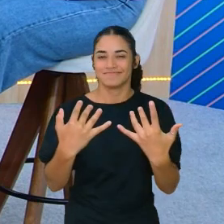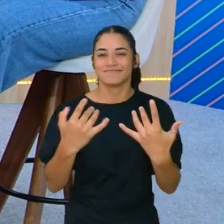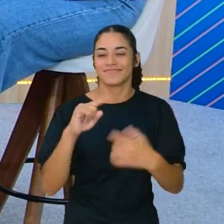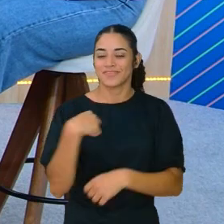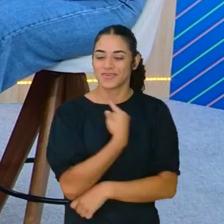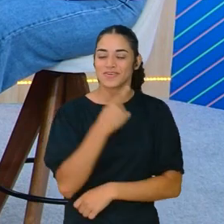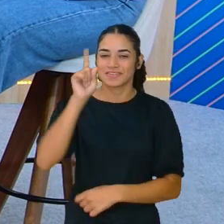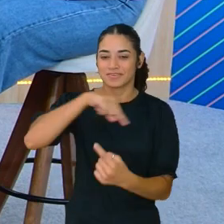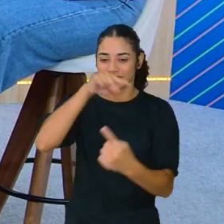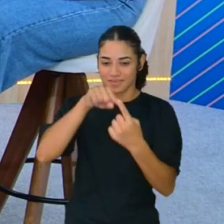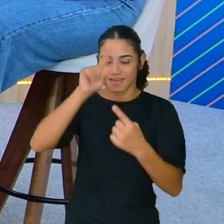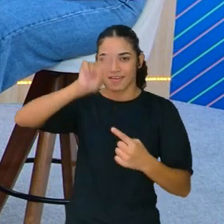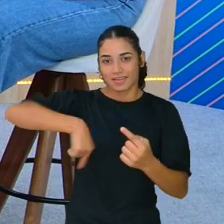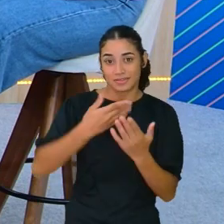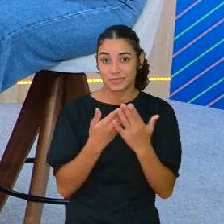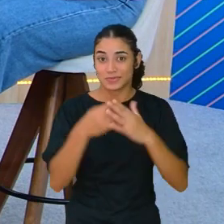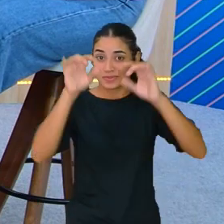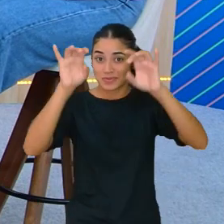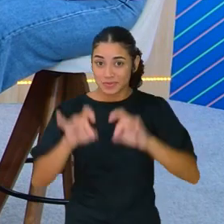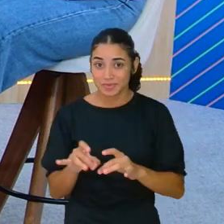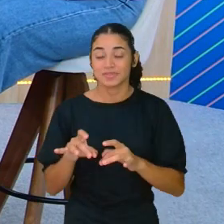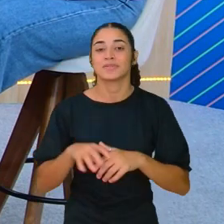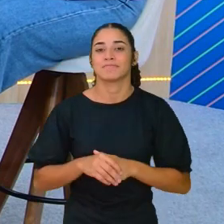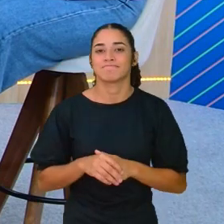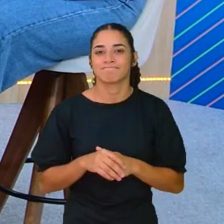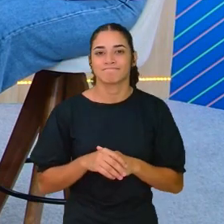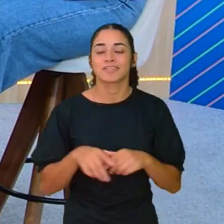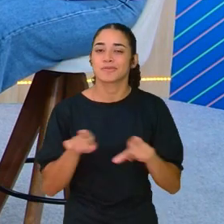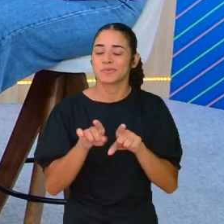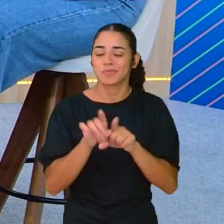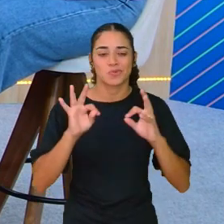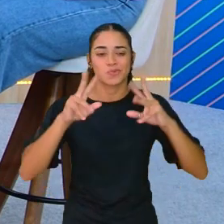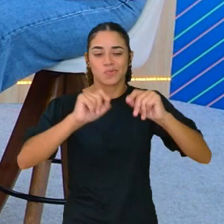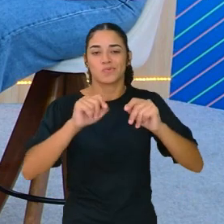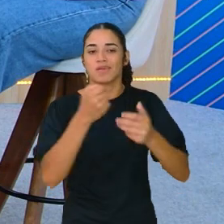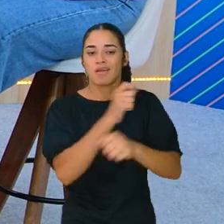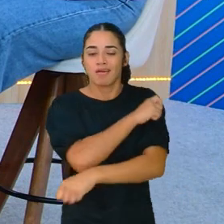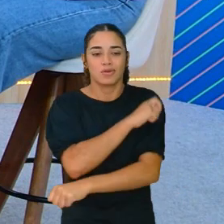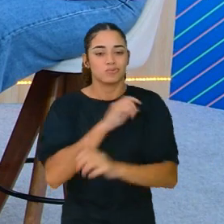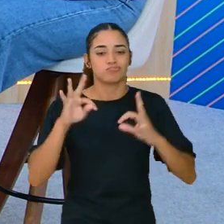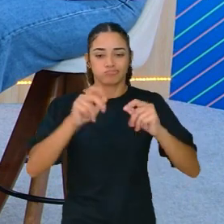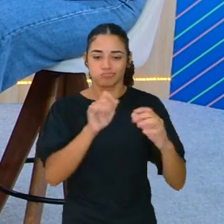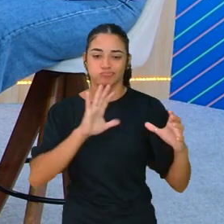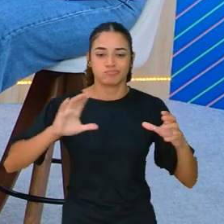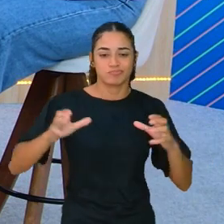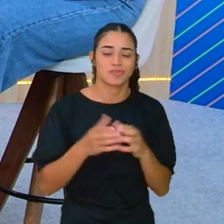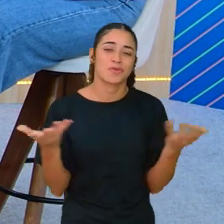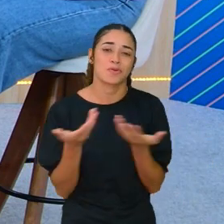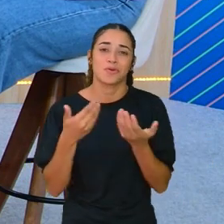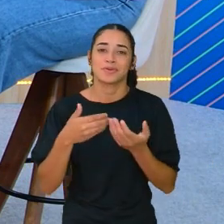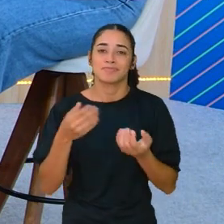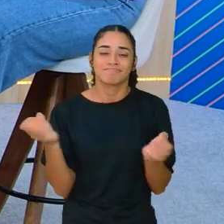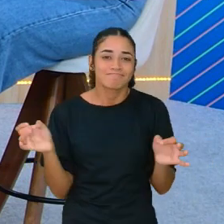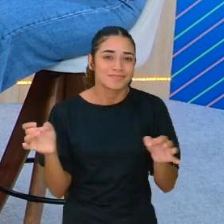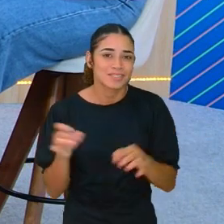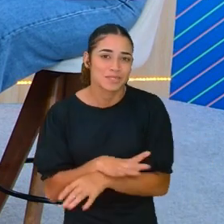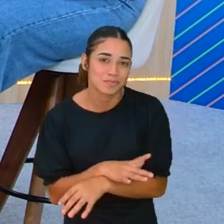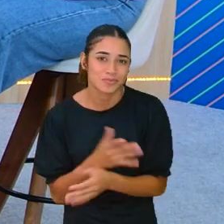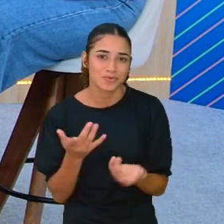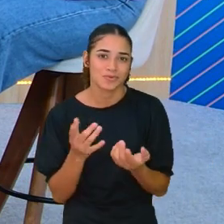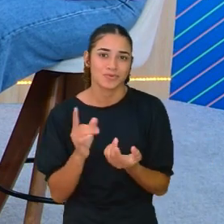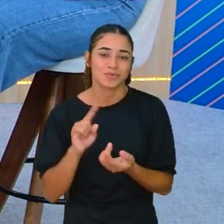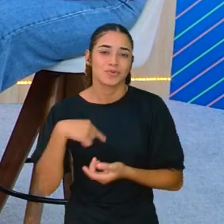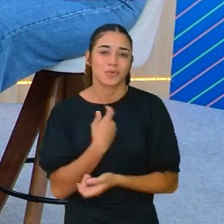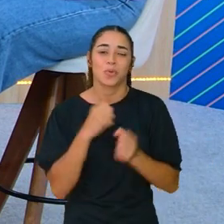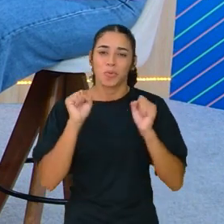nosso público-alvo da educação especial, contemplando todos os outros estudantes. Ficamos por aqui. A gente deveria